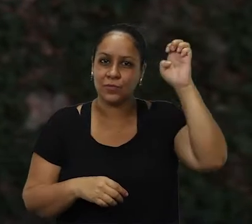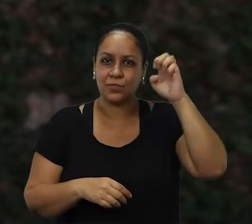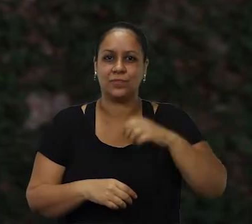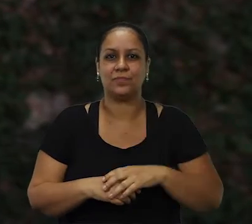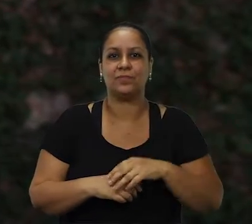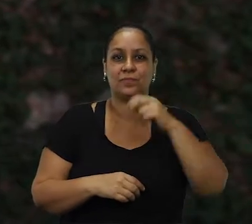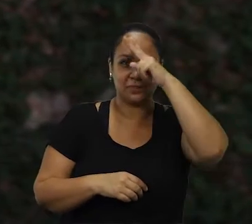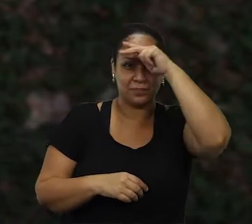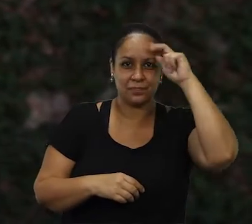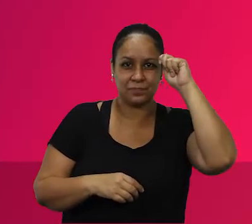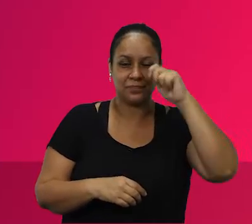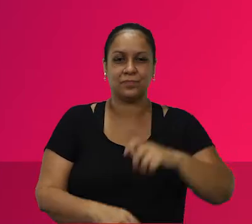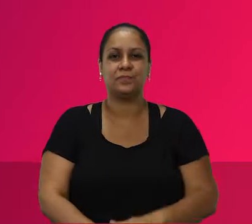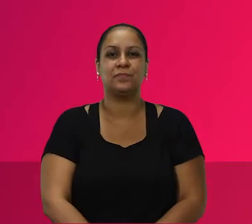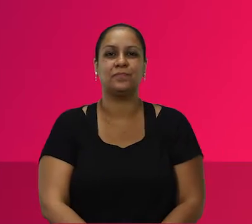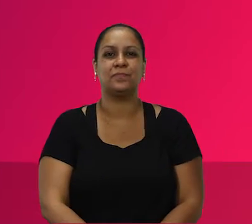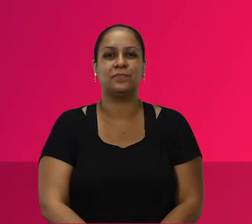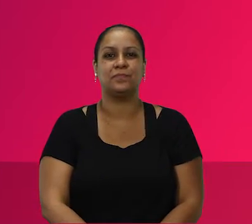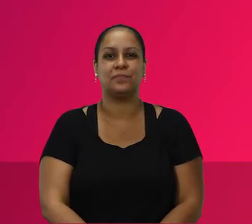Edinho Prefeito.